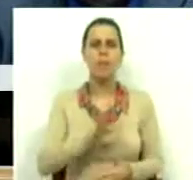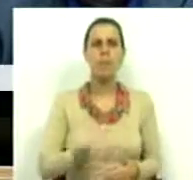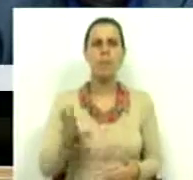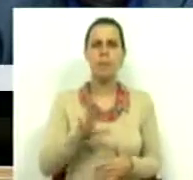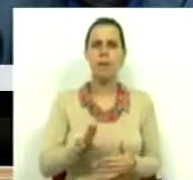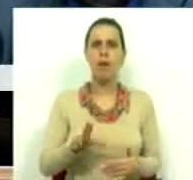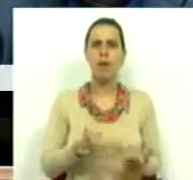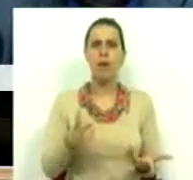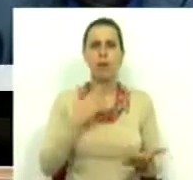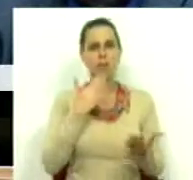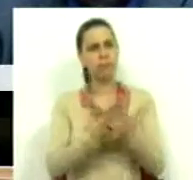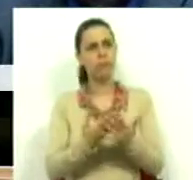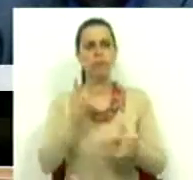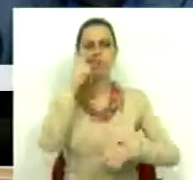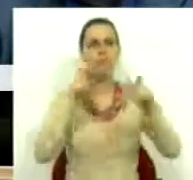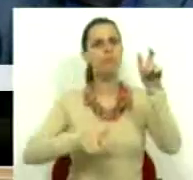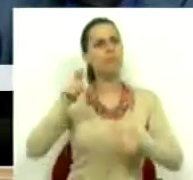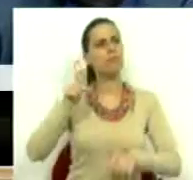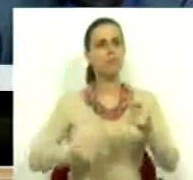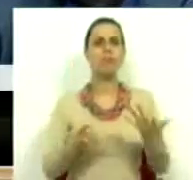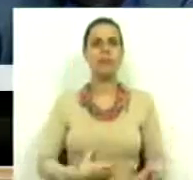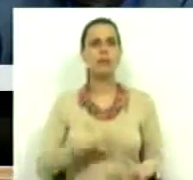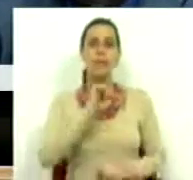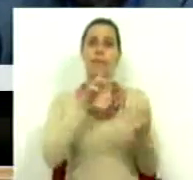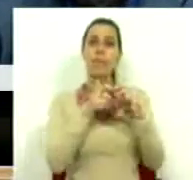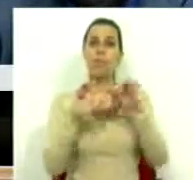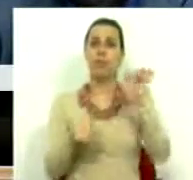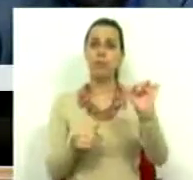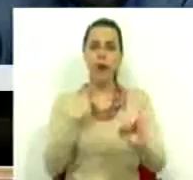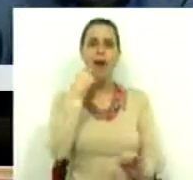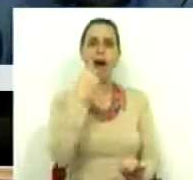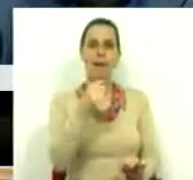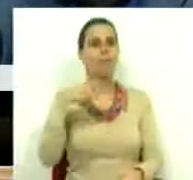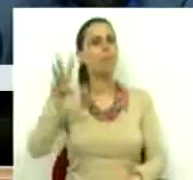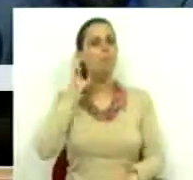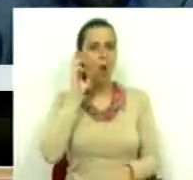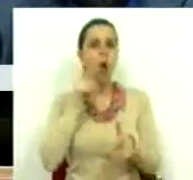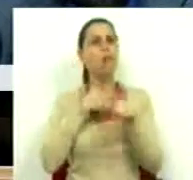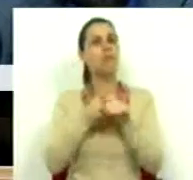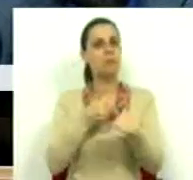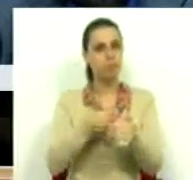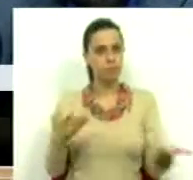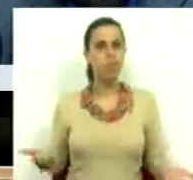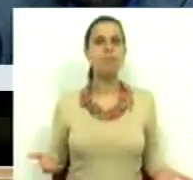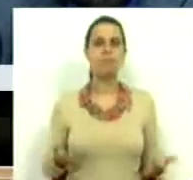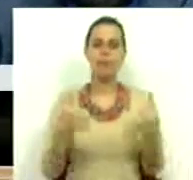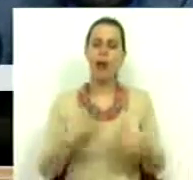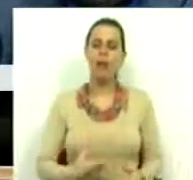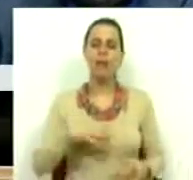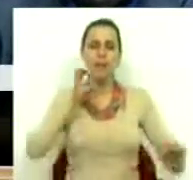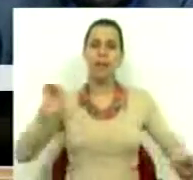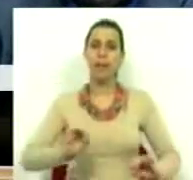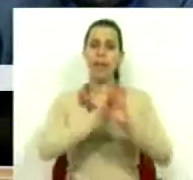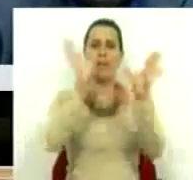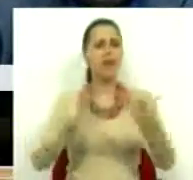forma de dar sinal aos cidadãos de que os seus problemas são efetivamente ouvidos, acompanhados e que há sinais